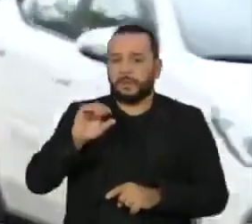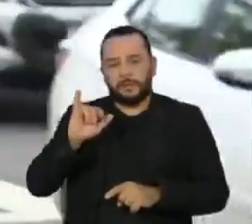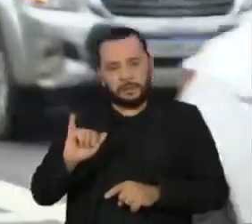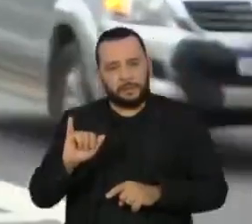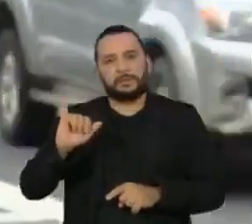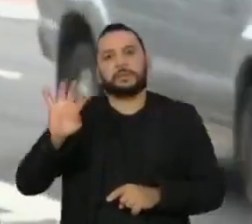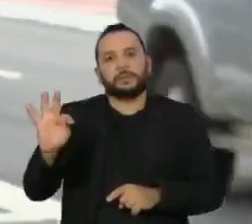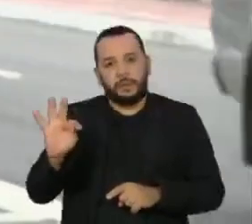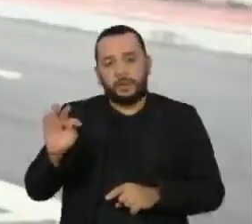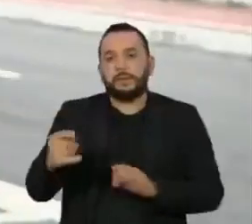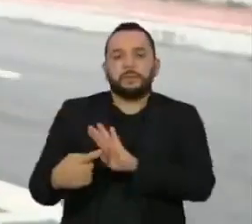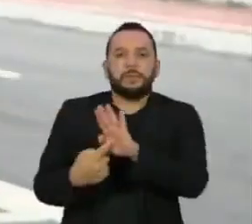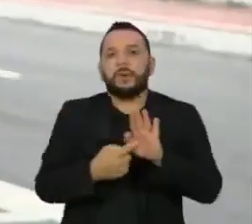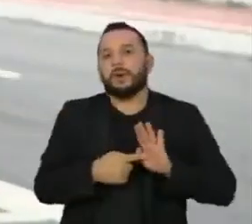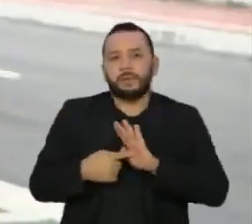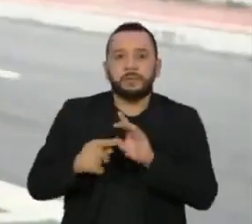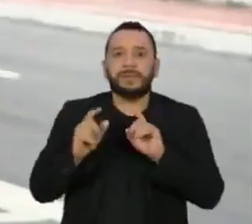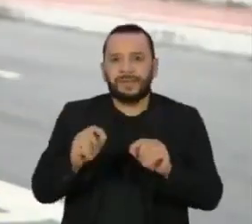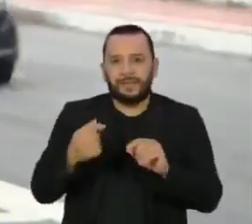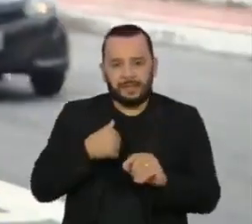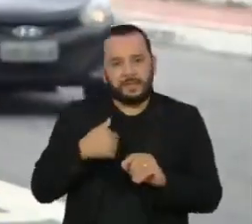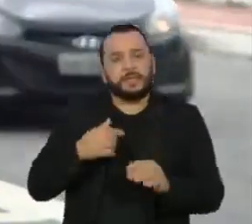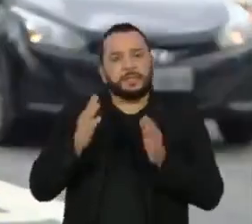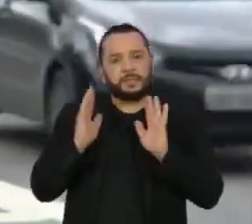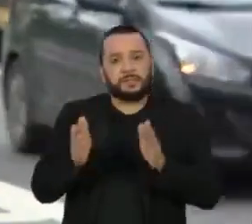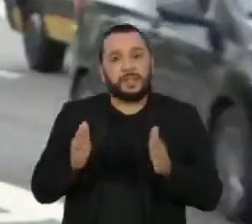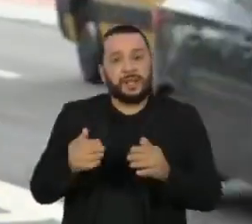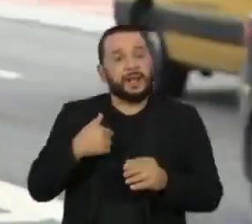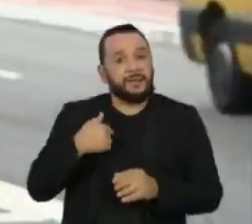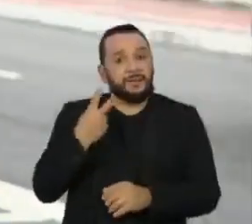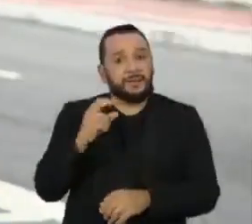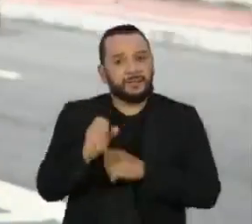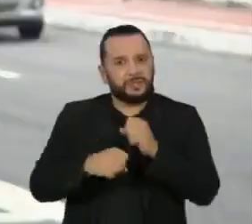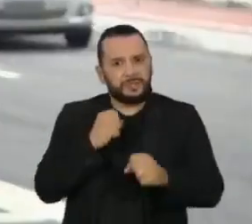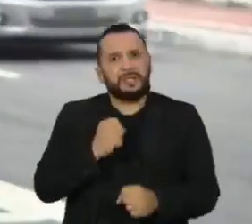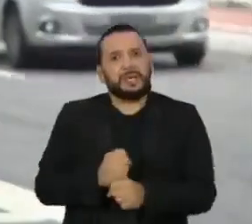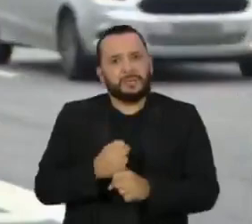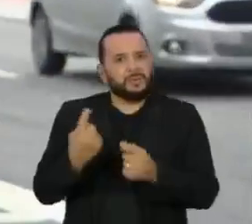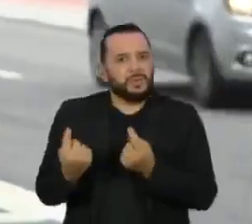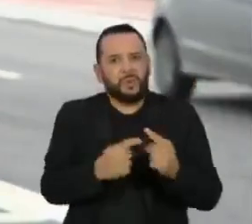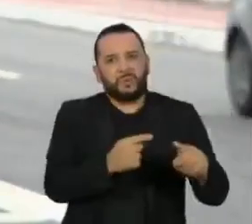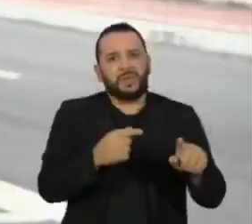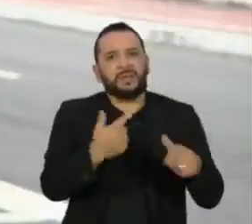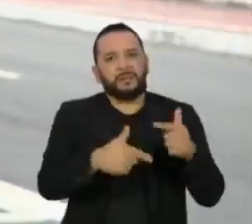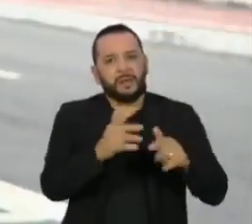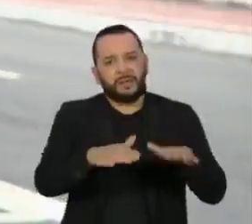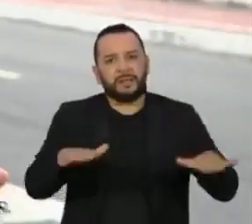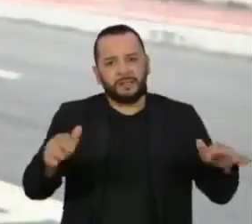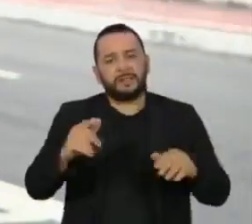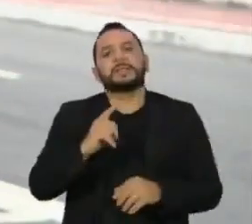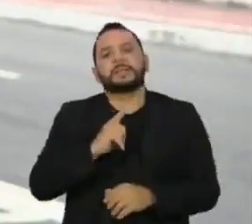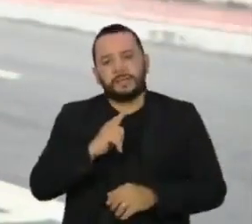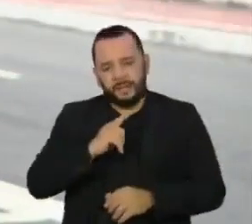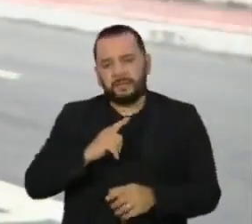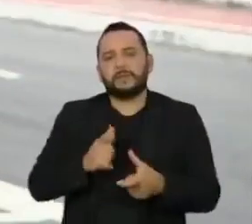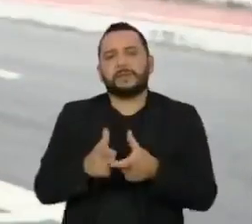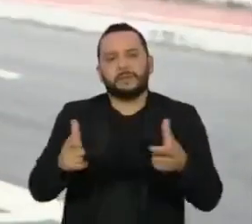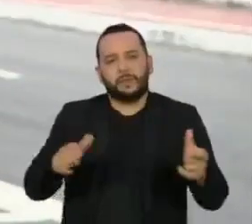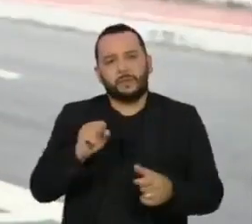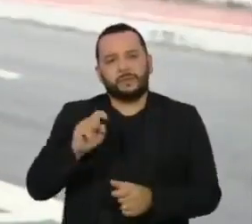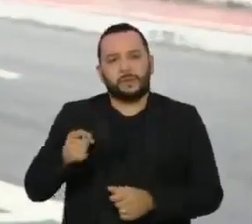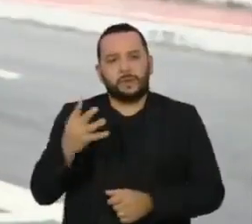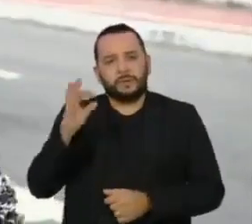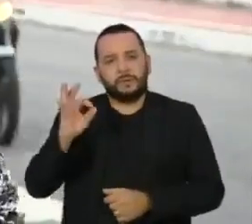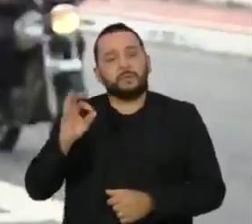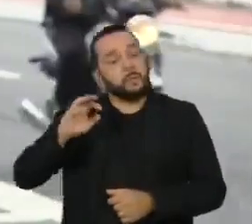décadas de progressos no enfrentamento ao trabalho infantil, houve um aumento de 8,4 milhões de meninos e meninas